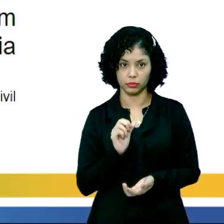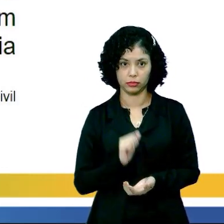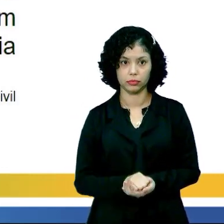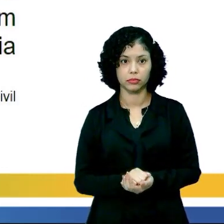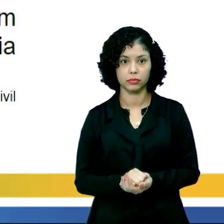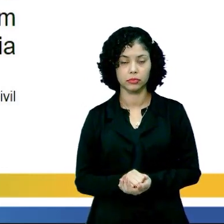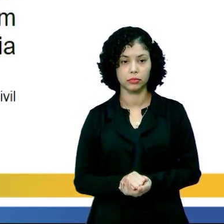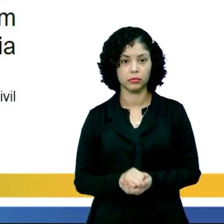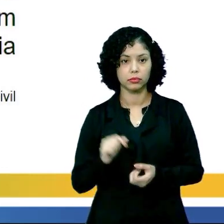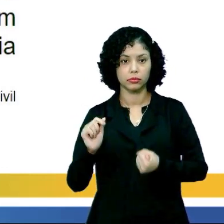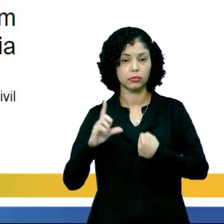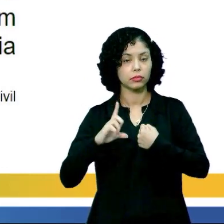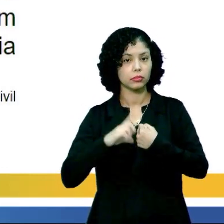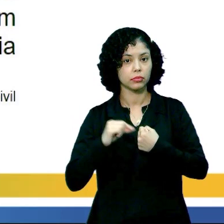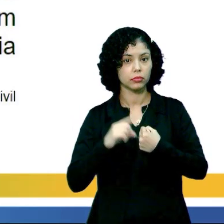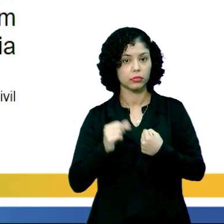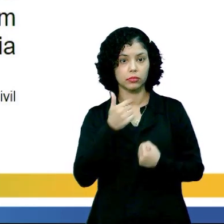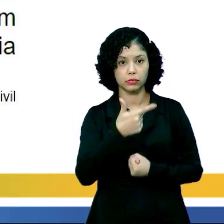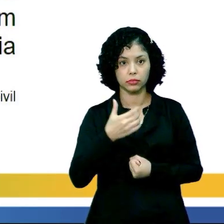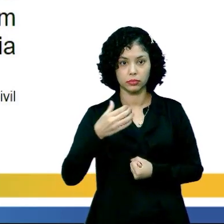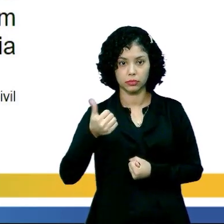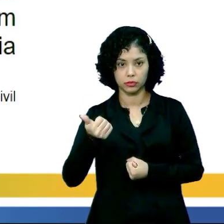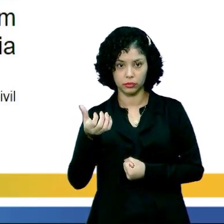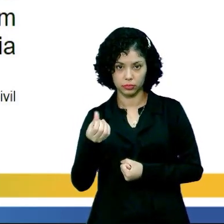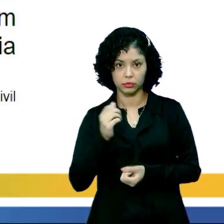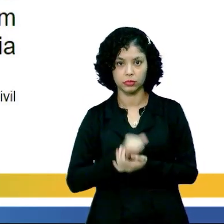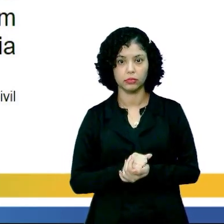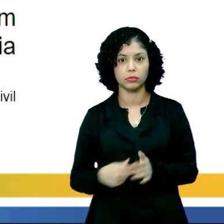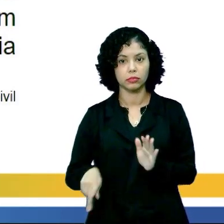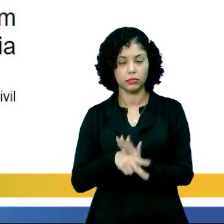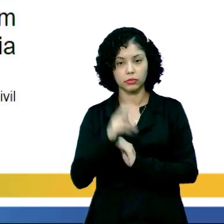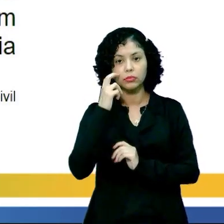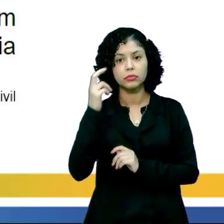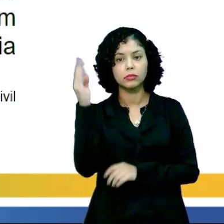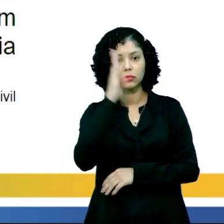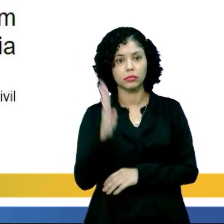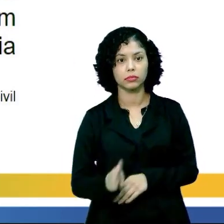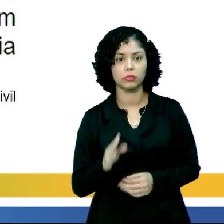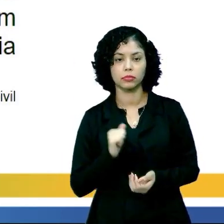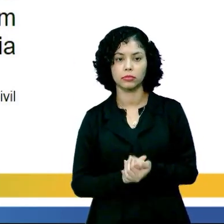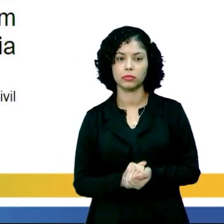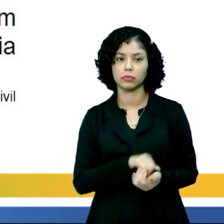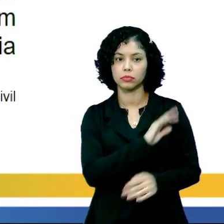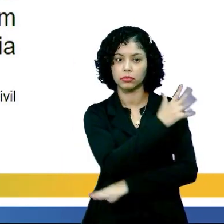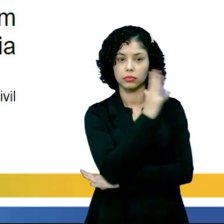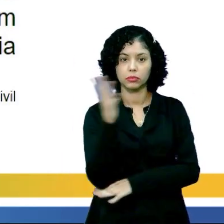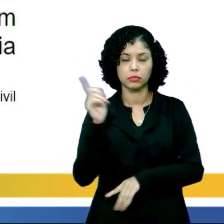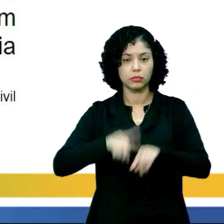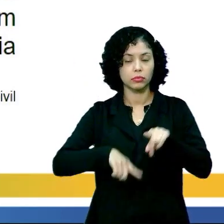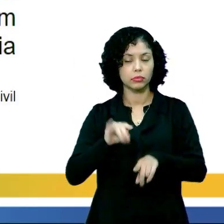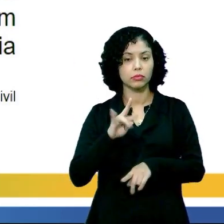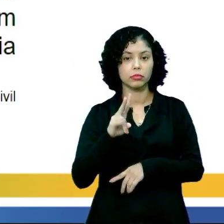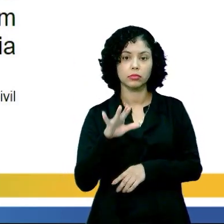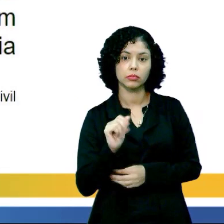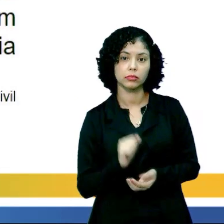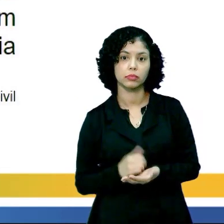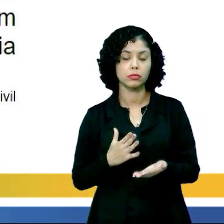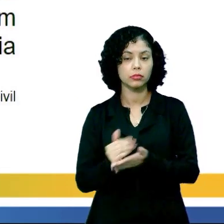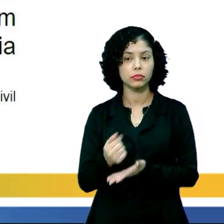artigo 216 vai dizer que constitui patrimônio cultural brasileiro, os bens de natureza material e imaterial,